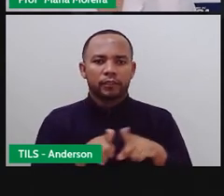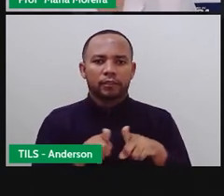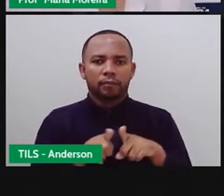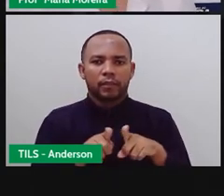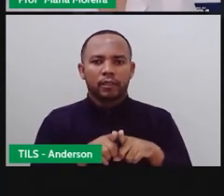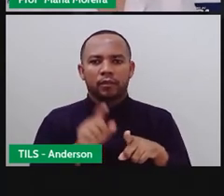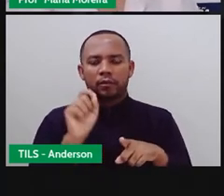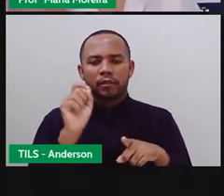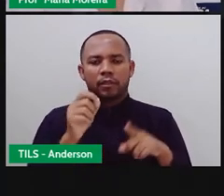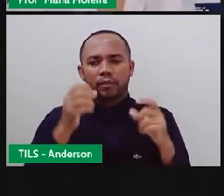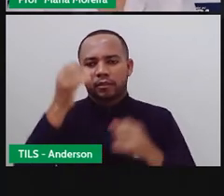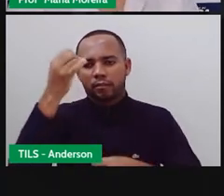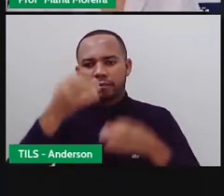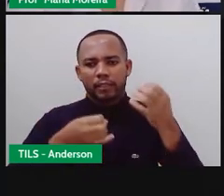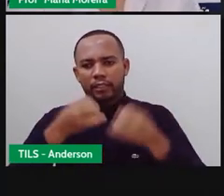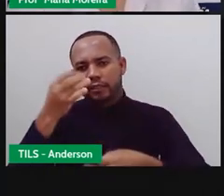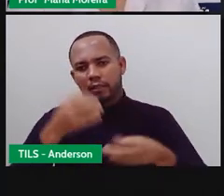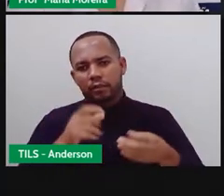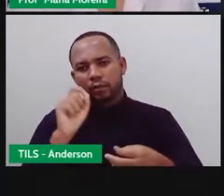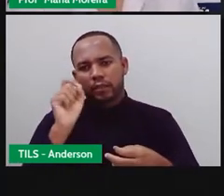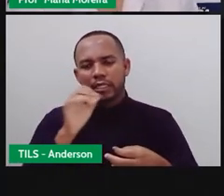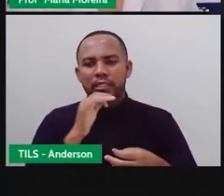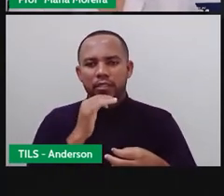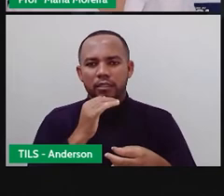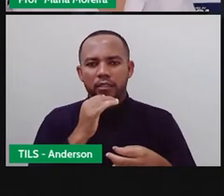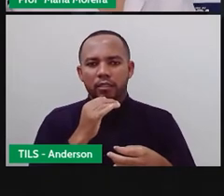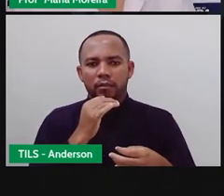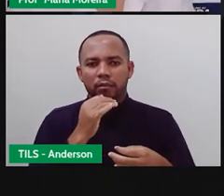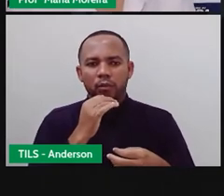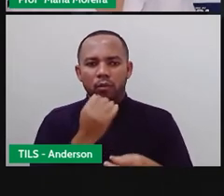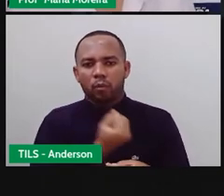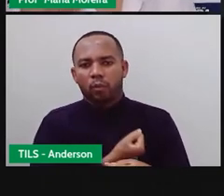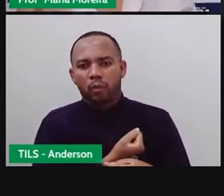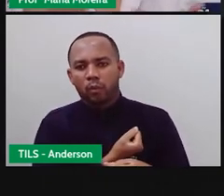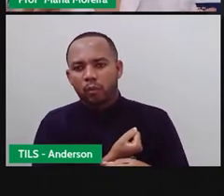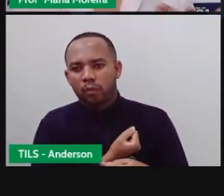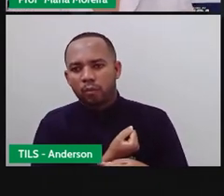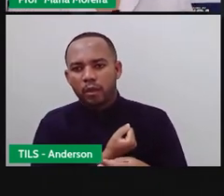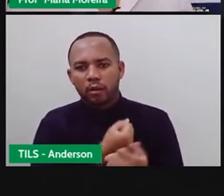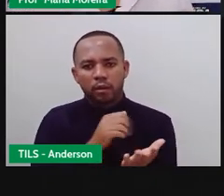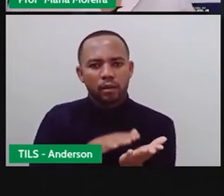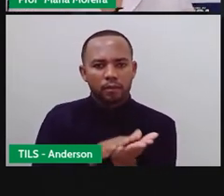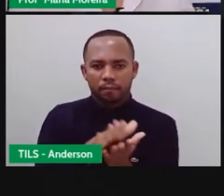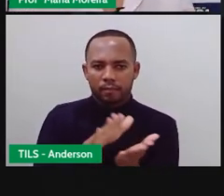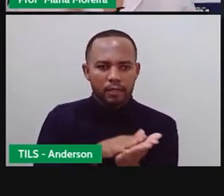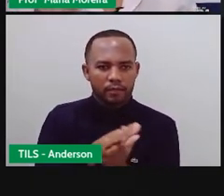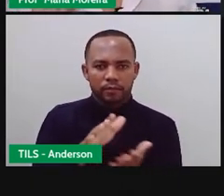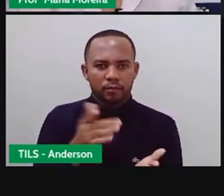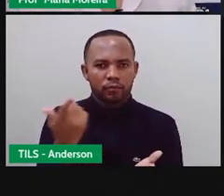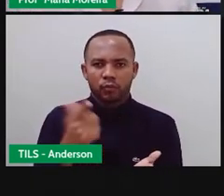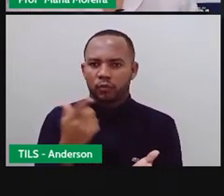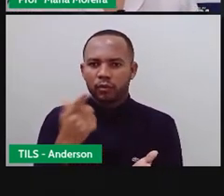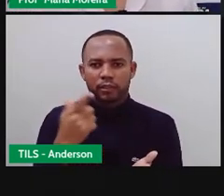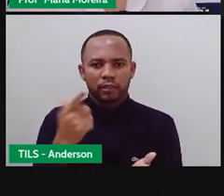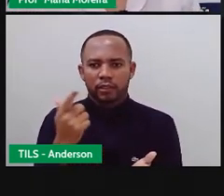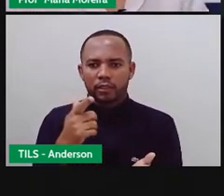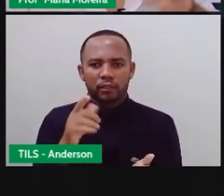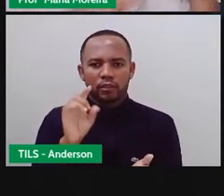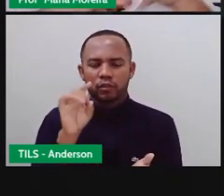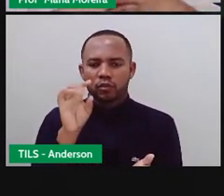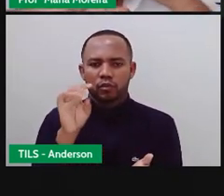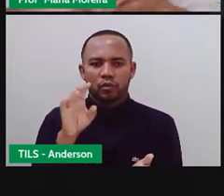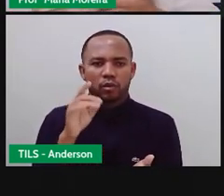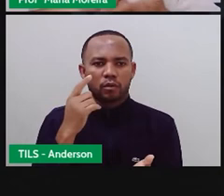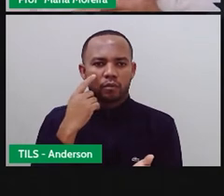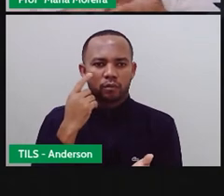fala sobre a suspensão aí da sua edição impressa. Então, gente já não tem mais o Tribuna Feirense impressa, ou